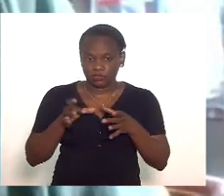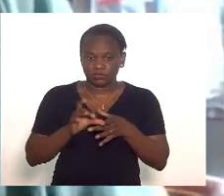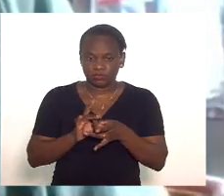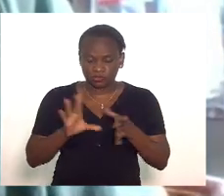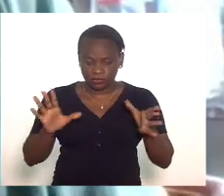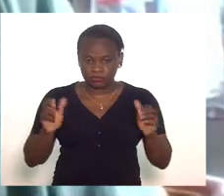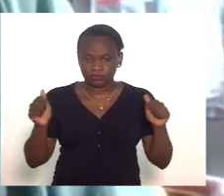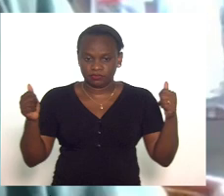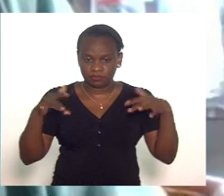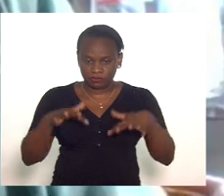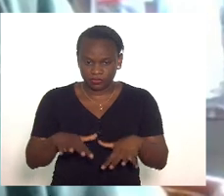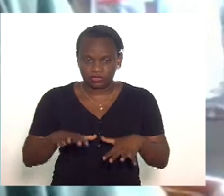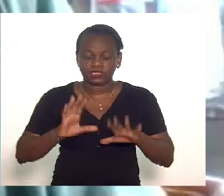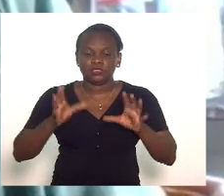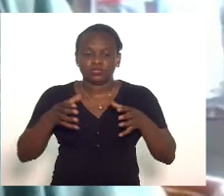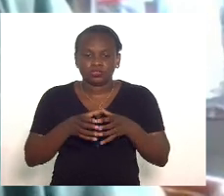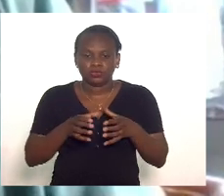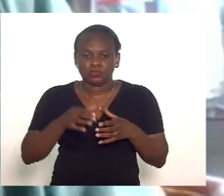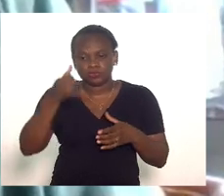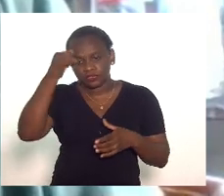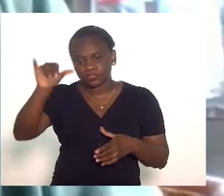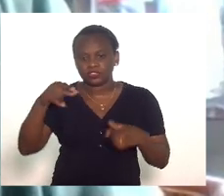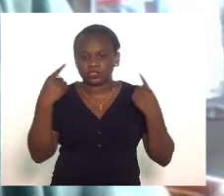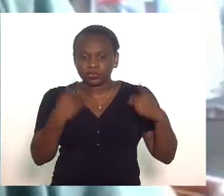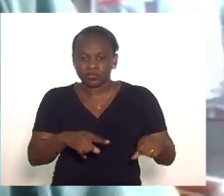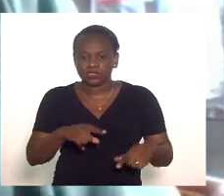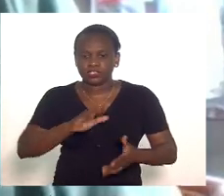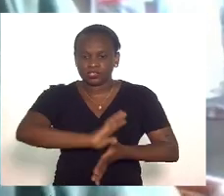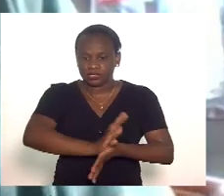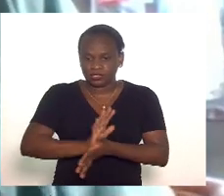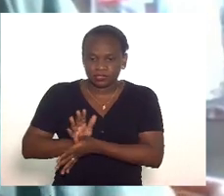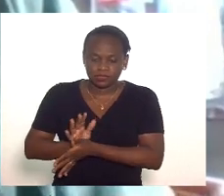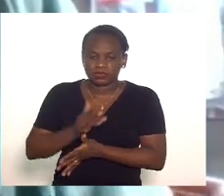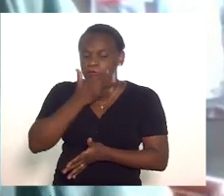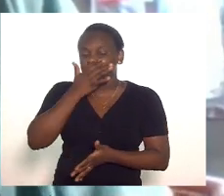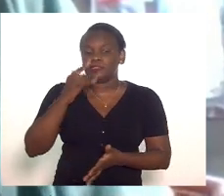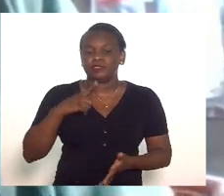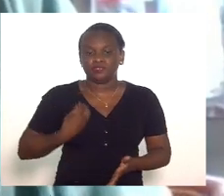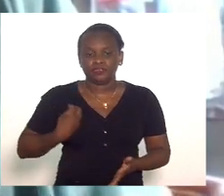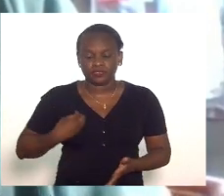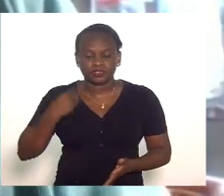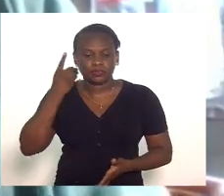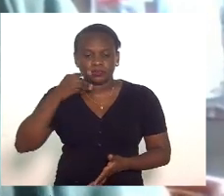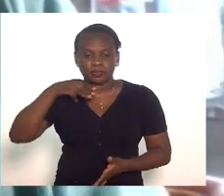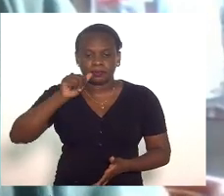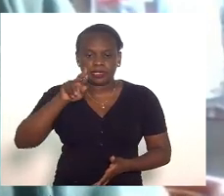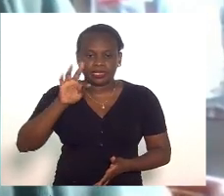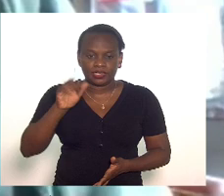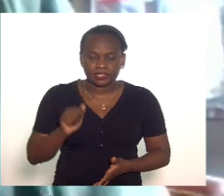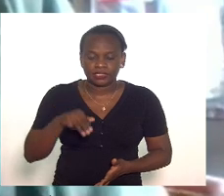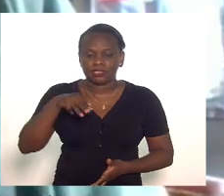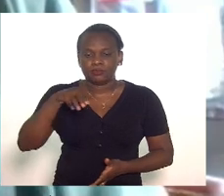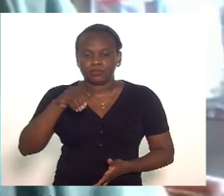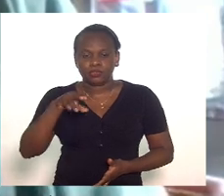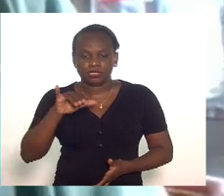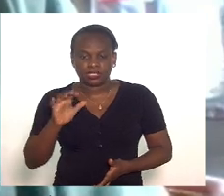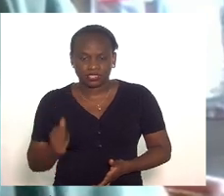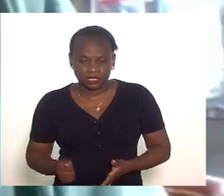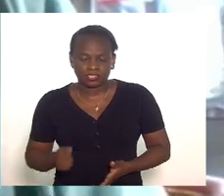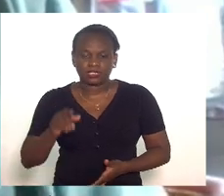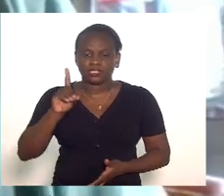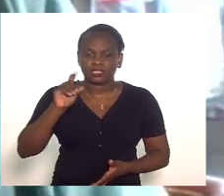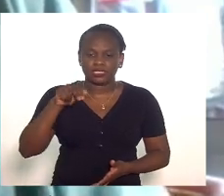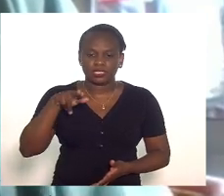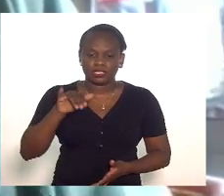da comissão contra a discriminação estavam presentes a deputada Marta Rocha a deputada Mônica a deputada